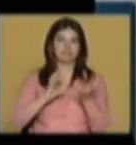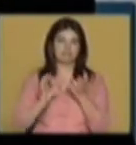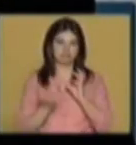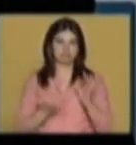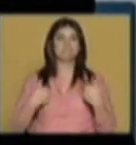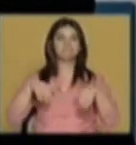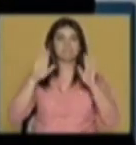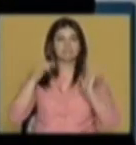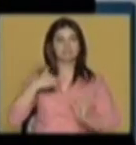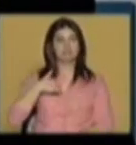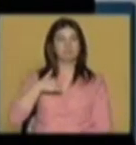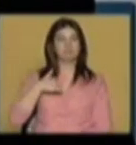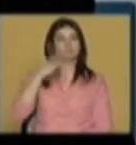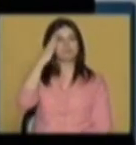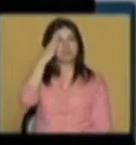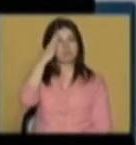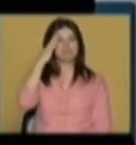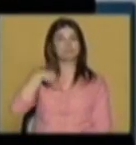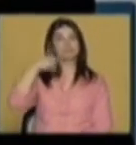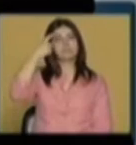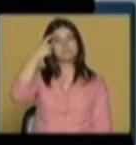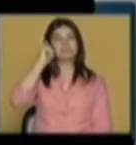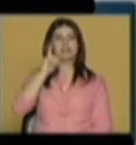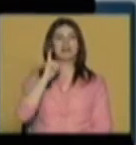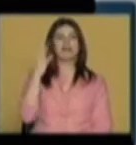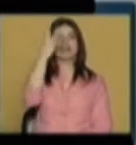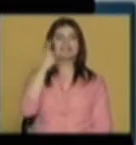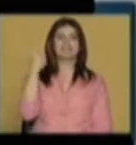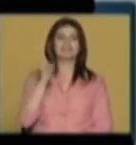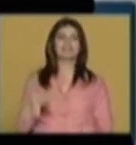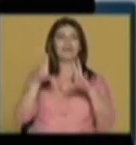acho que não podemos pensar que vamos ter simplesmente um novo artista